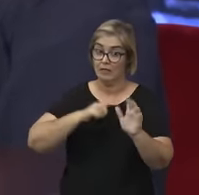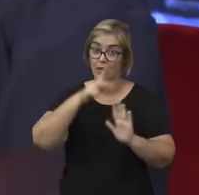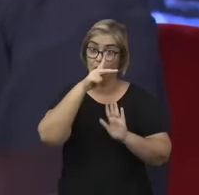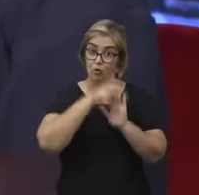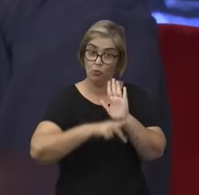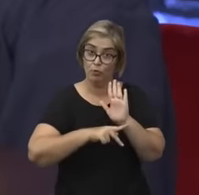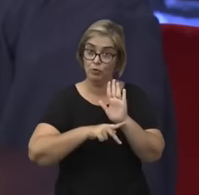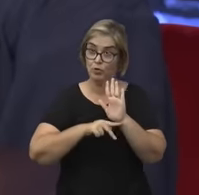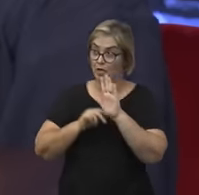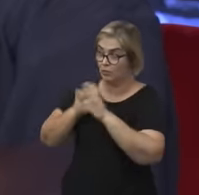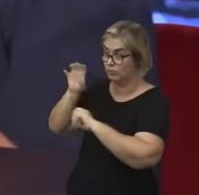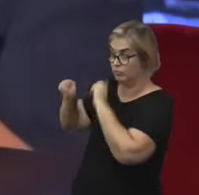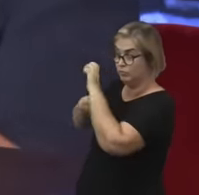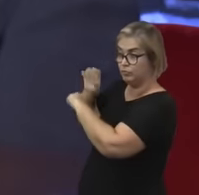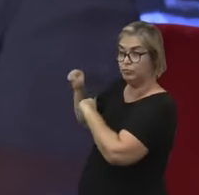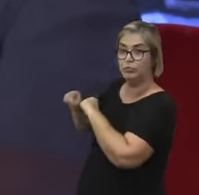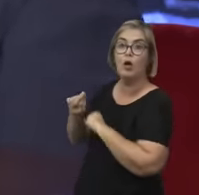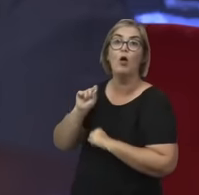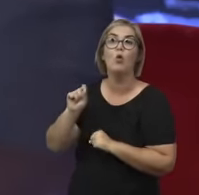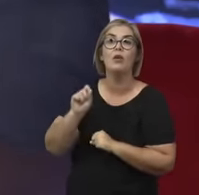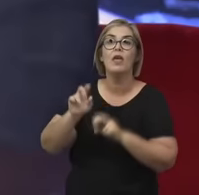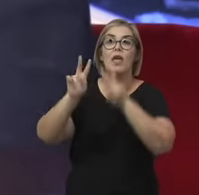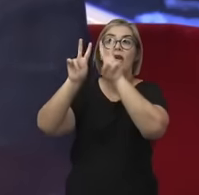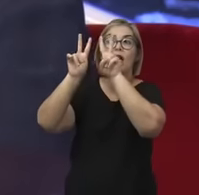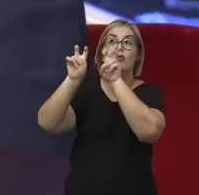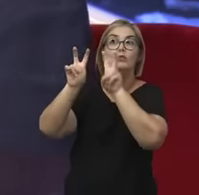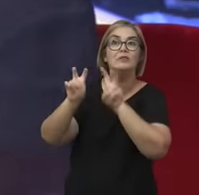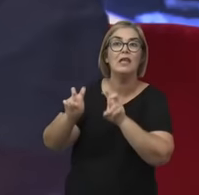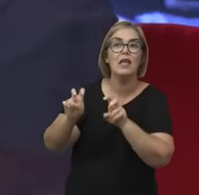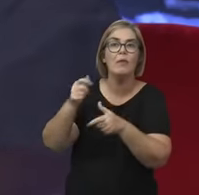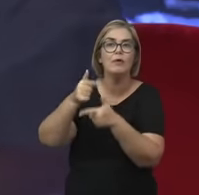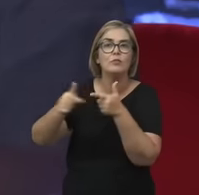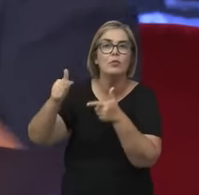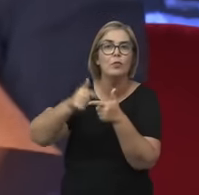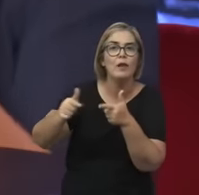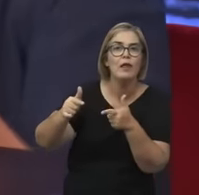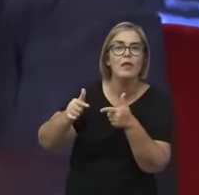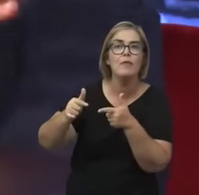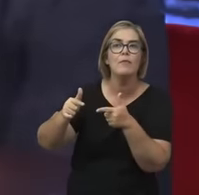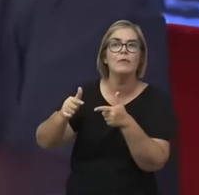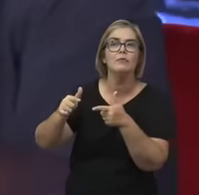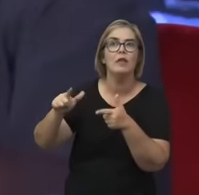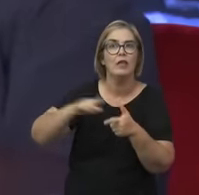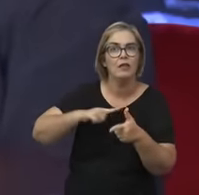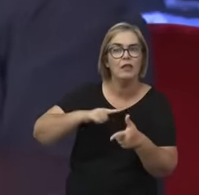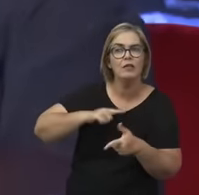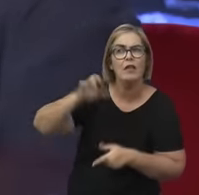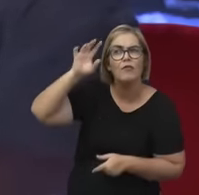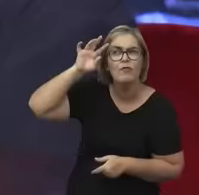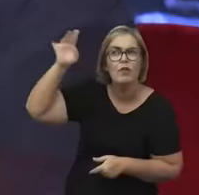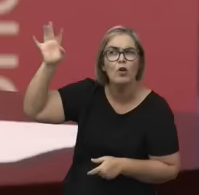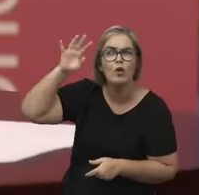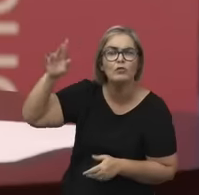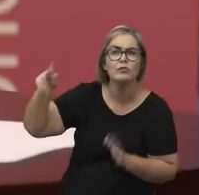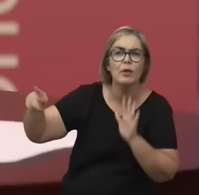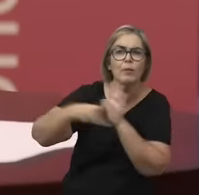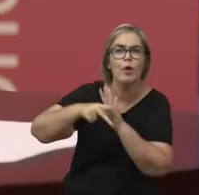em relação aos temas, aos problemas filosóficos que a gente considera centrais na história da filosofia.